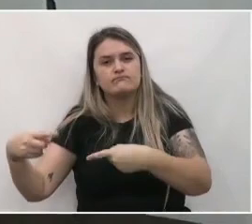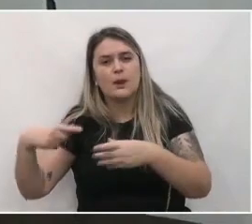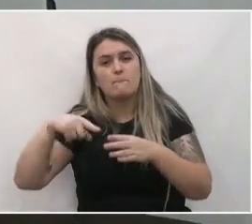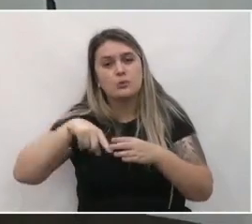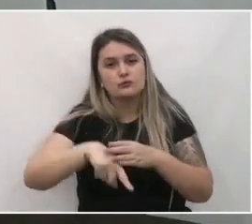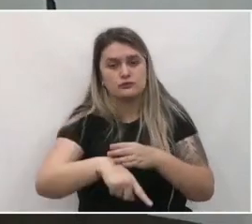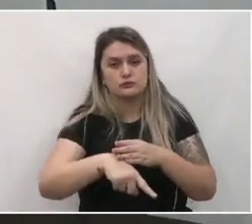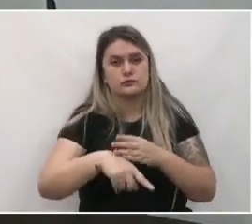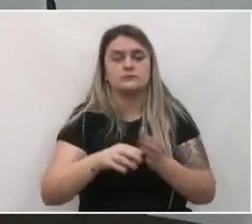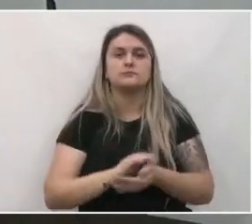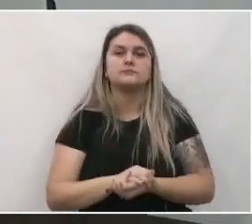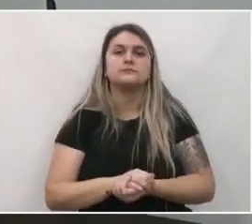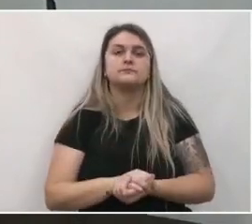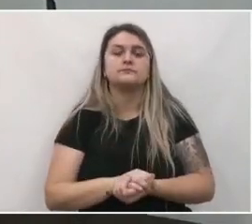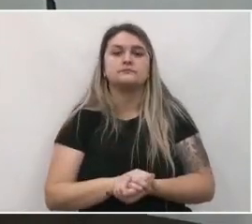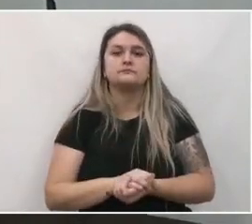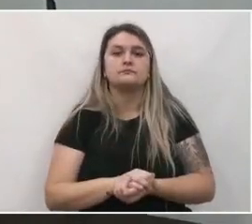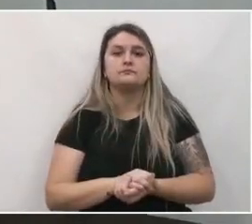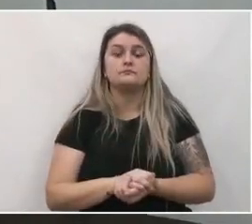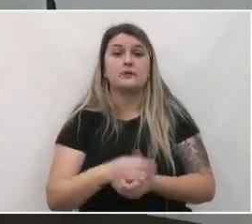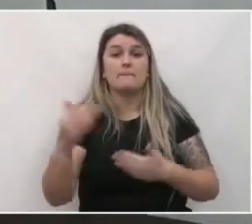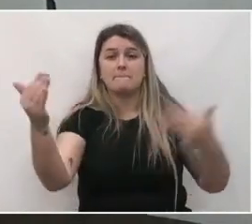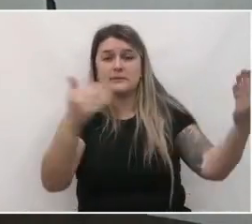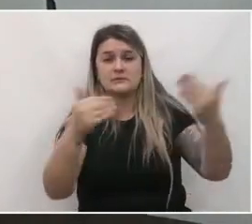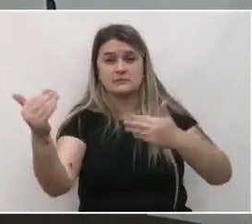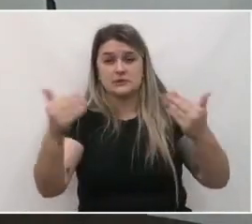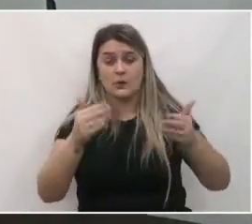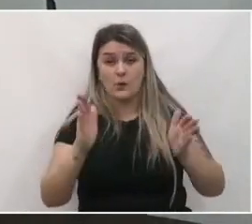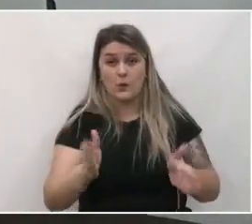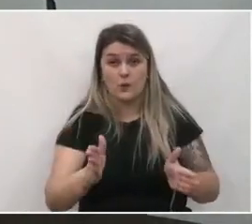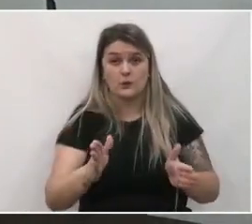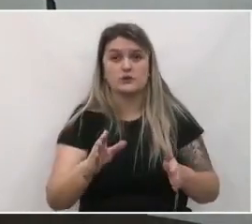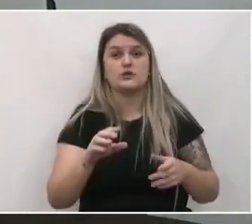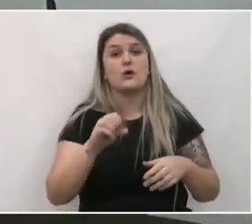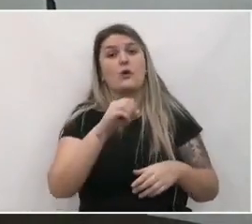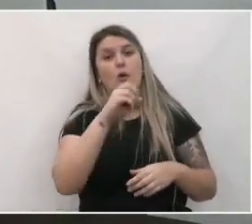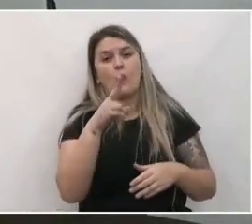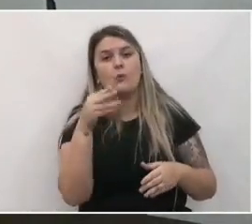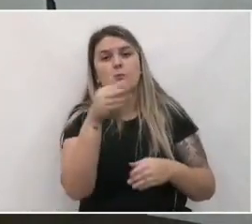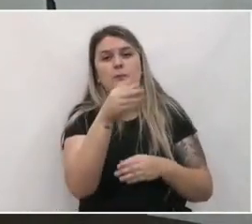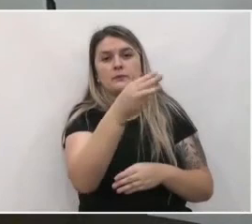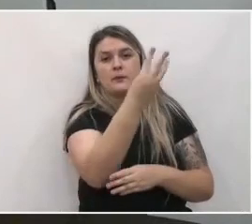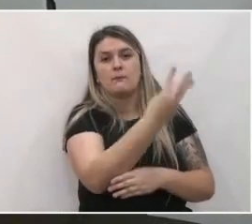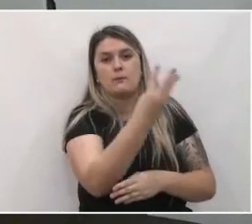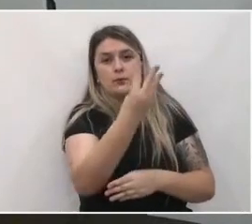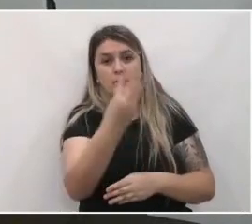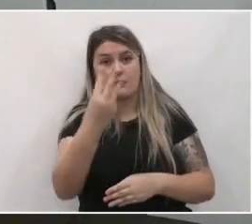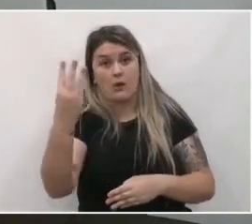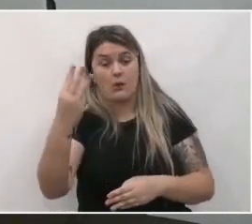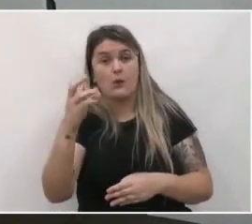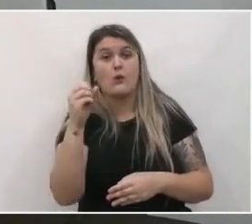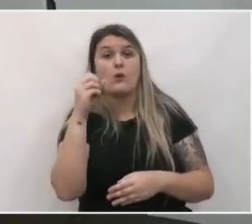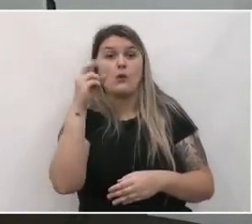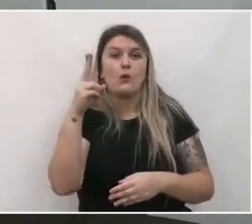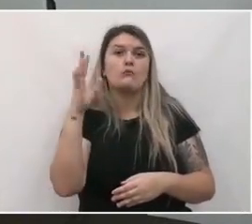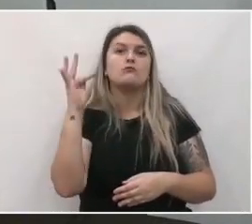profundidade. Sim, tanto a participação hoje, como a participação pelo portal, como a participação em futuras